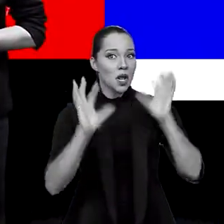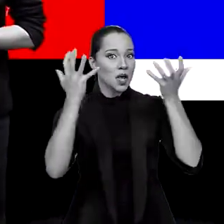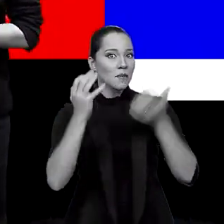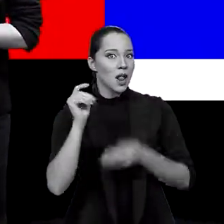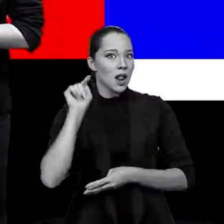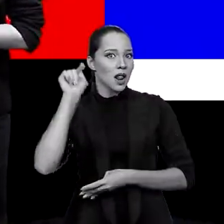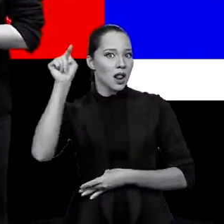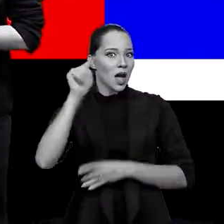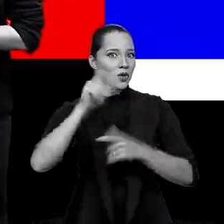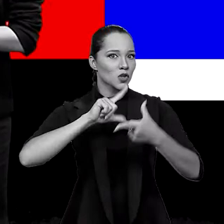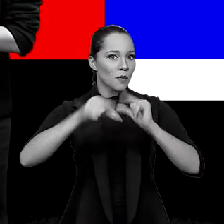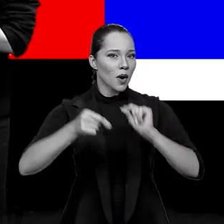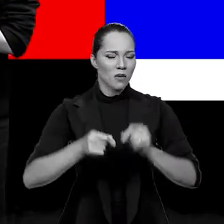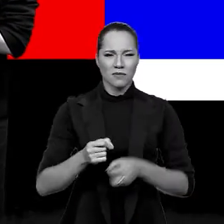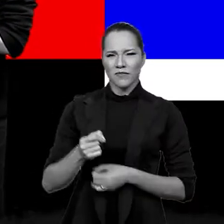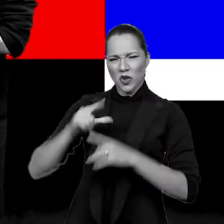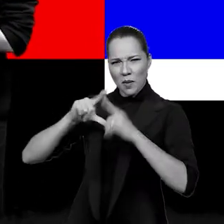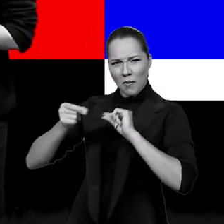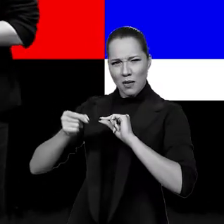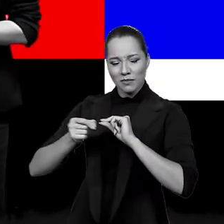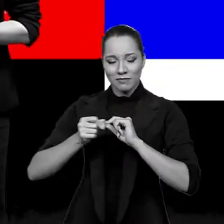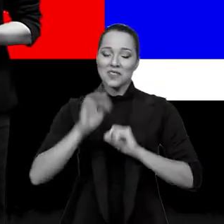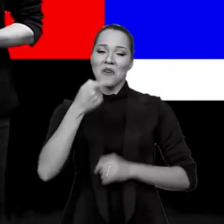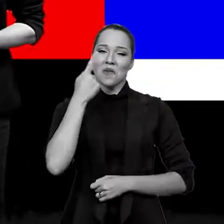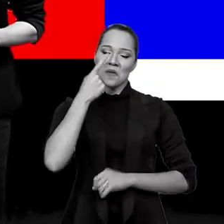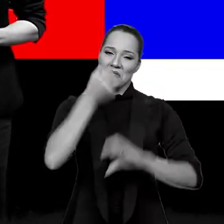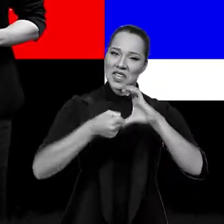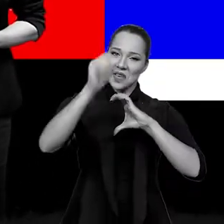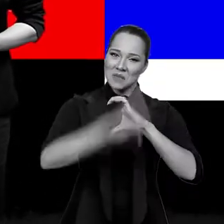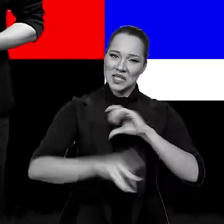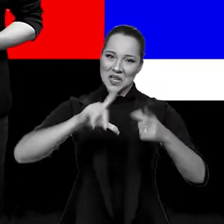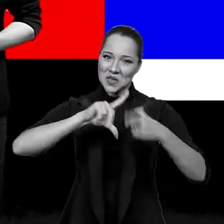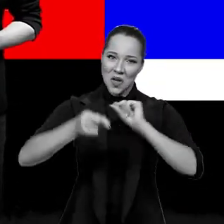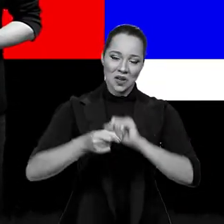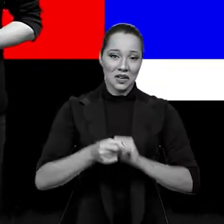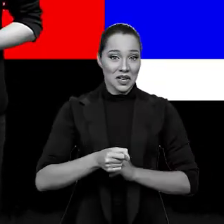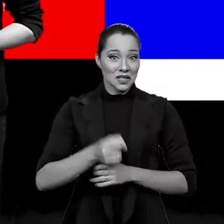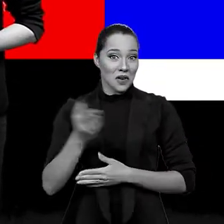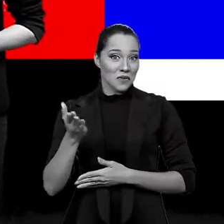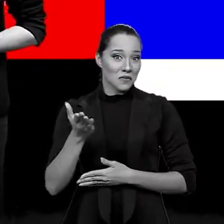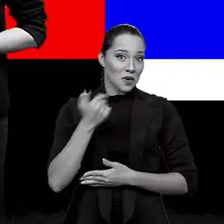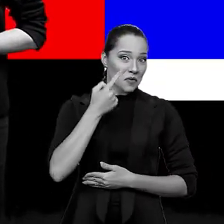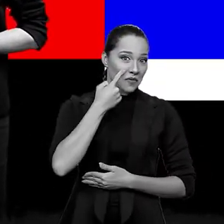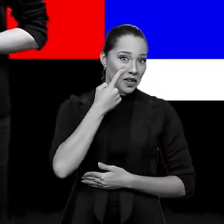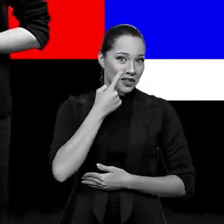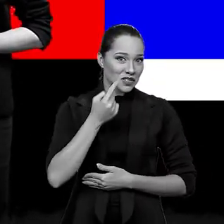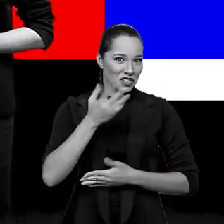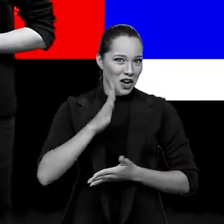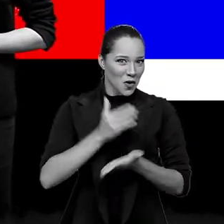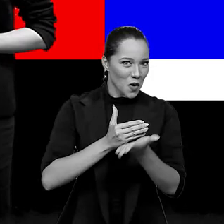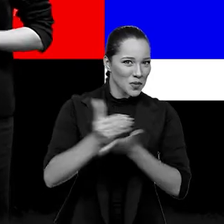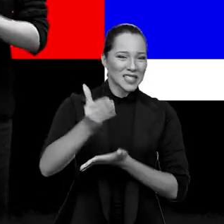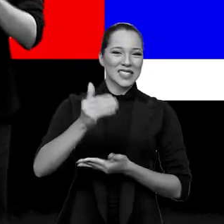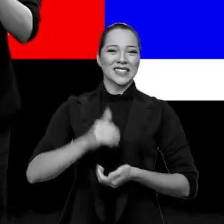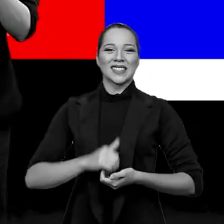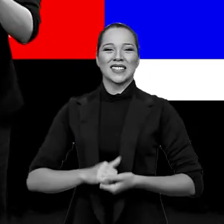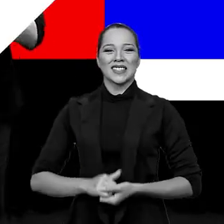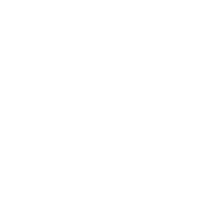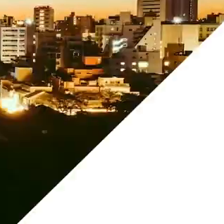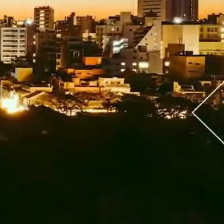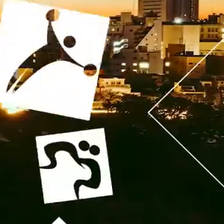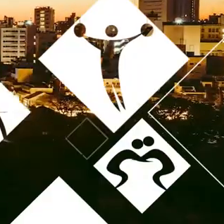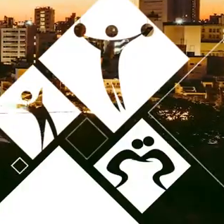lá no Japão, Lara? Como é que tá lá? No Japão? É, lá em Tóquio. Então vamos dar uma olhadinha no ABC em Tóquio. Vamos nessa, ABC em Tóquio, 3, 2, 1,